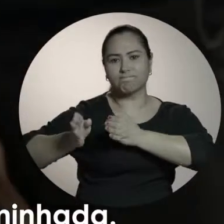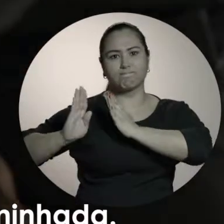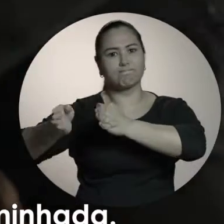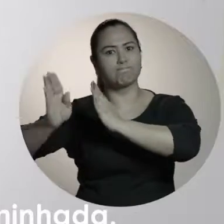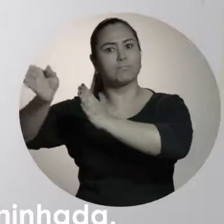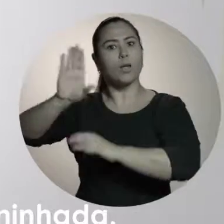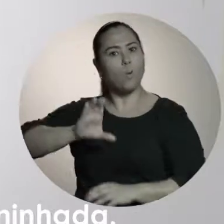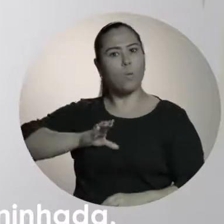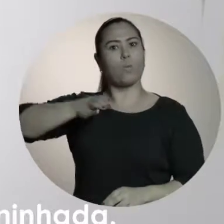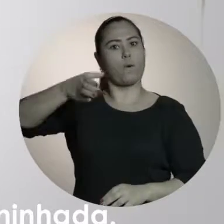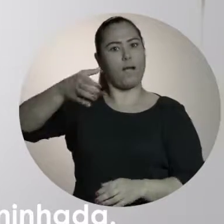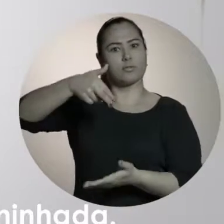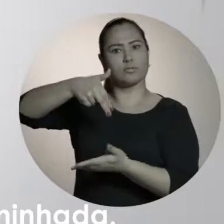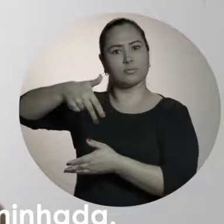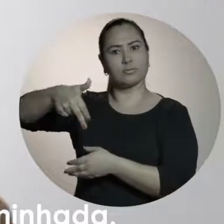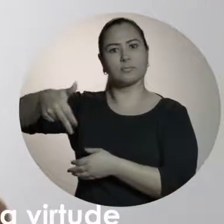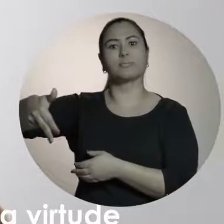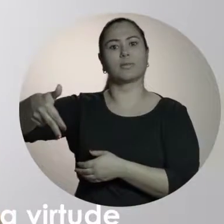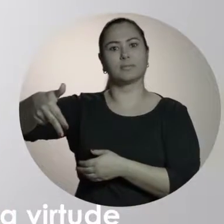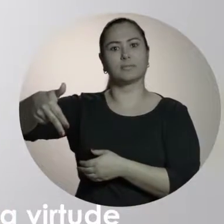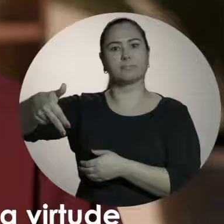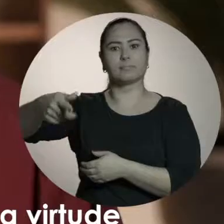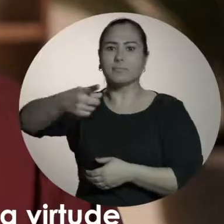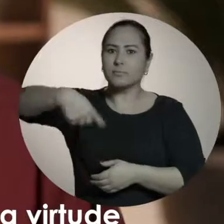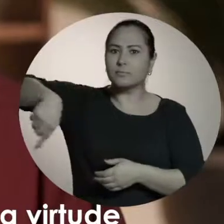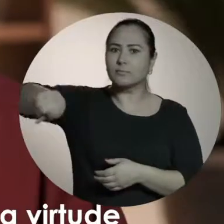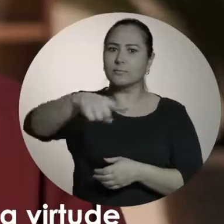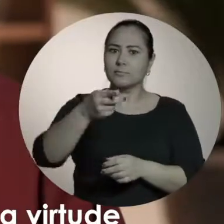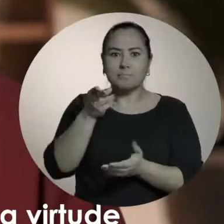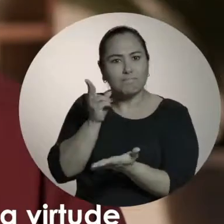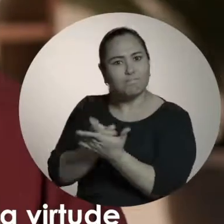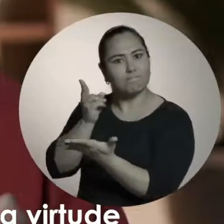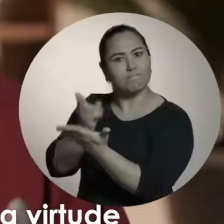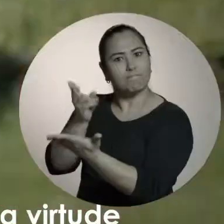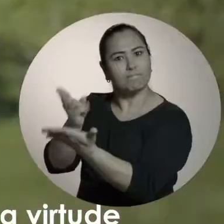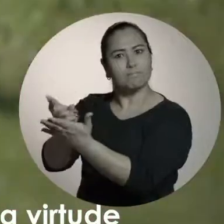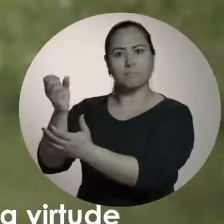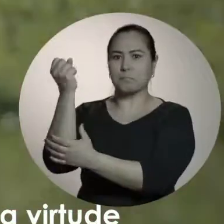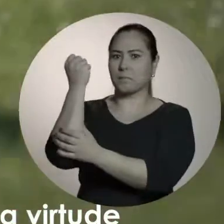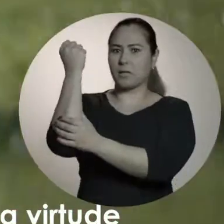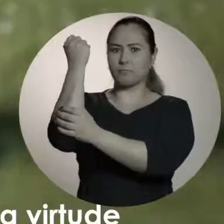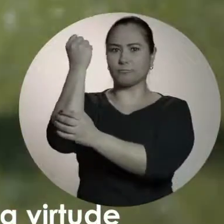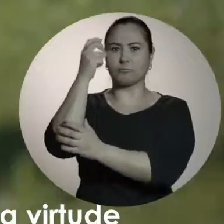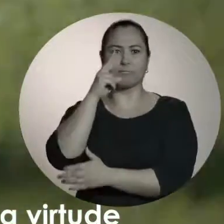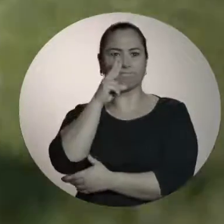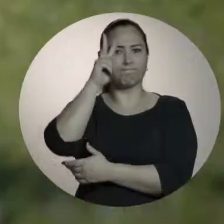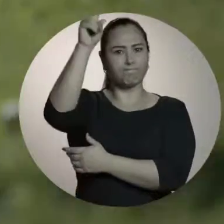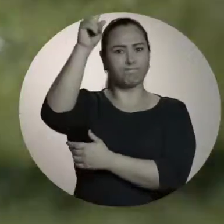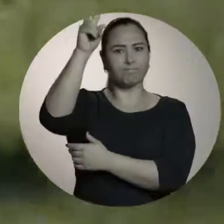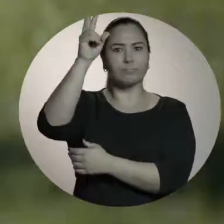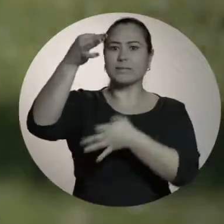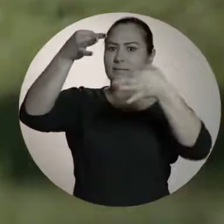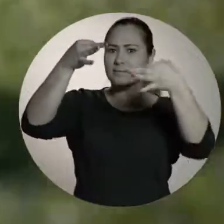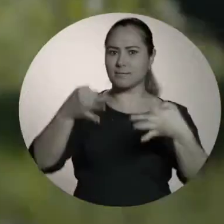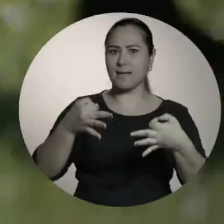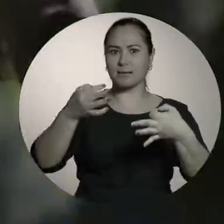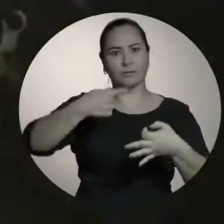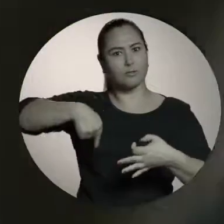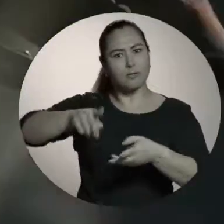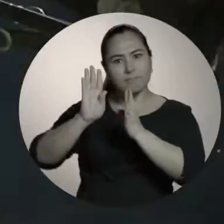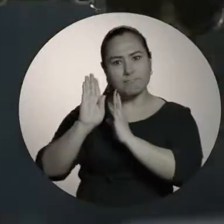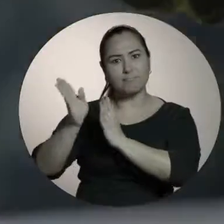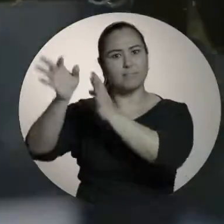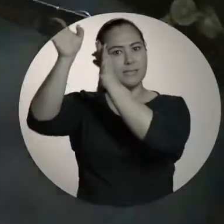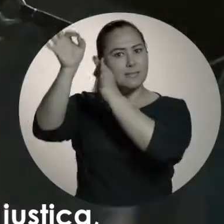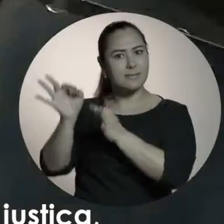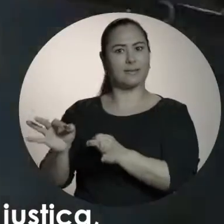coragem nesta caminhada. Há os que mantêm sempre firme a bravura e a virtude na certeza de estar no rumo